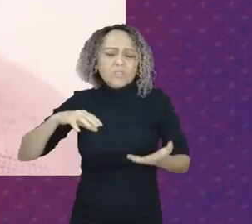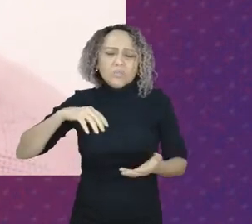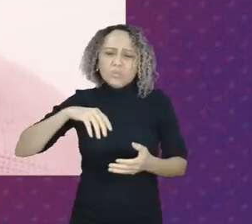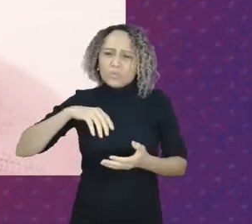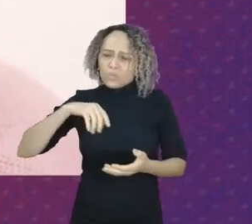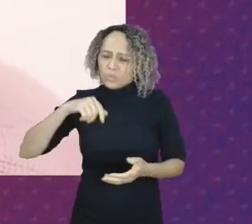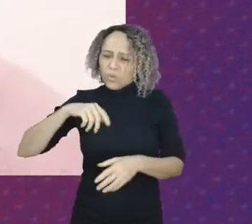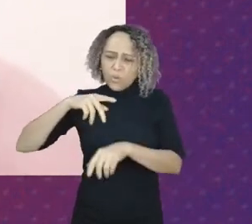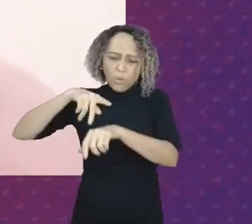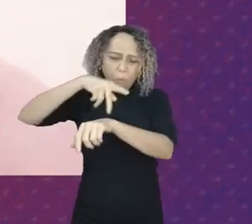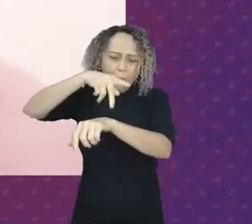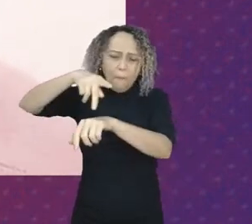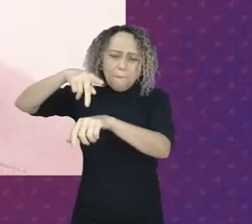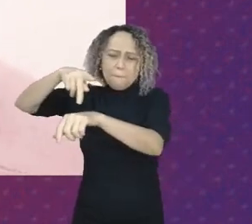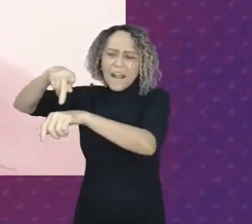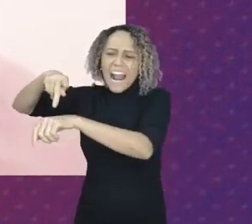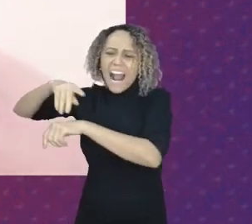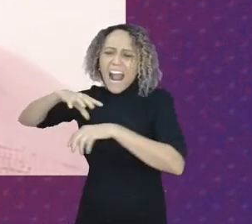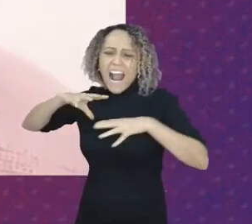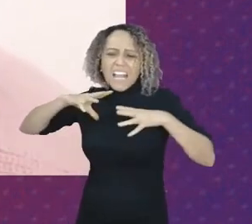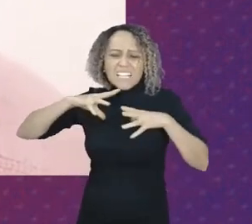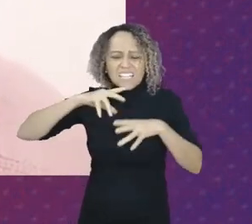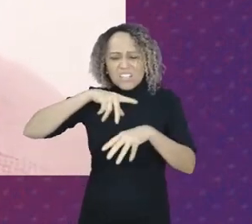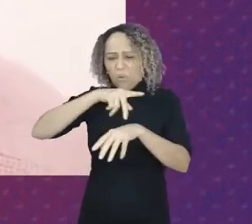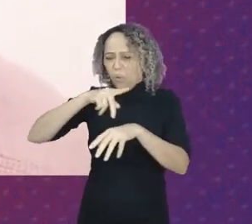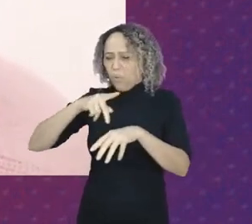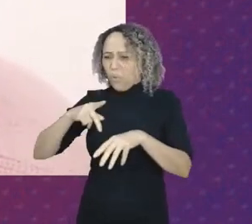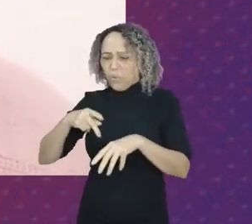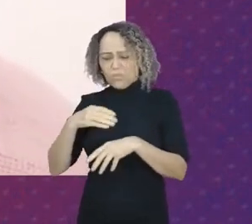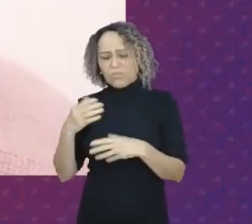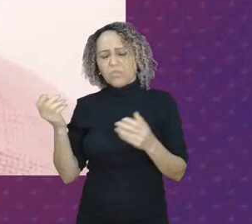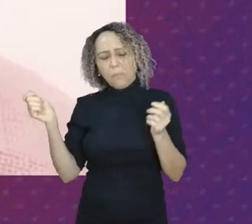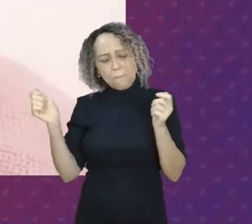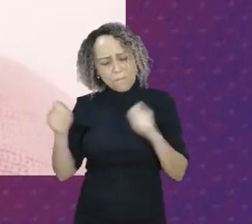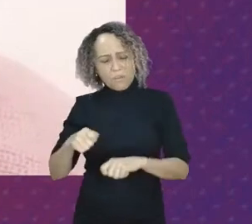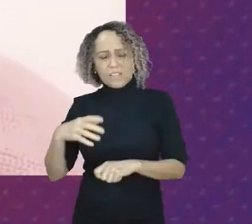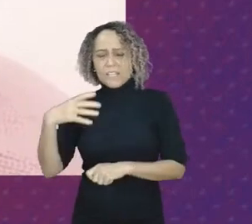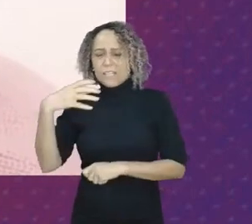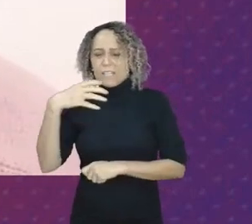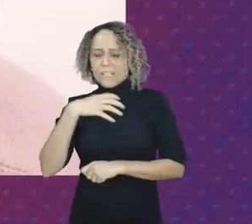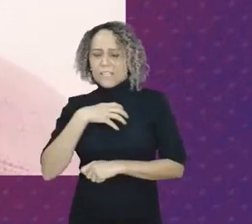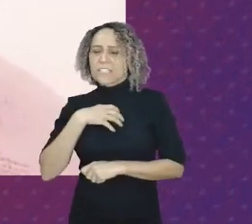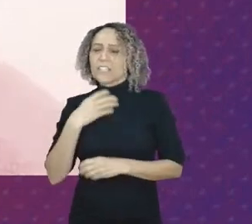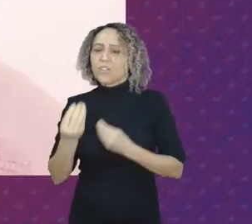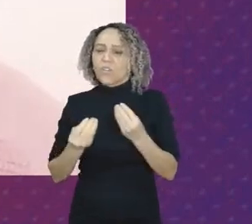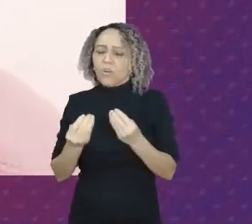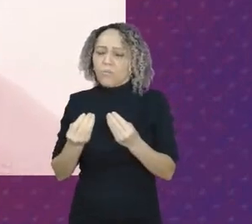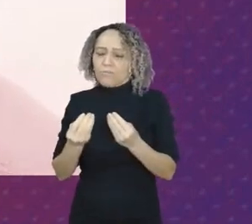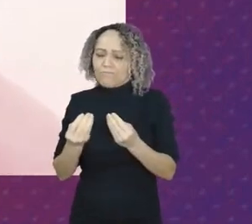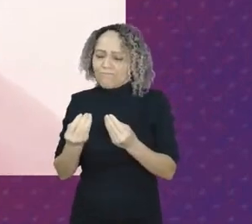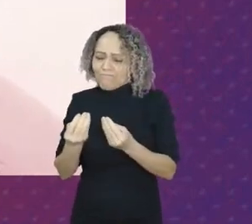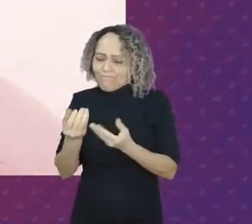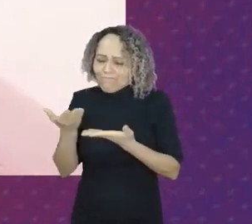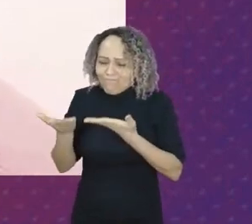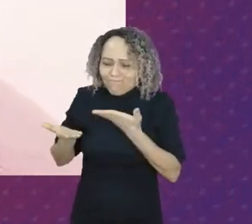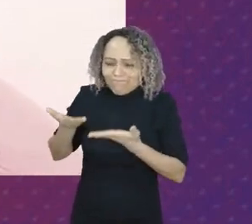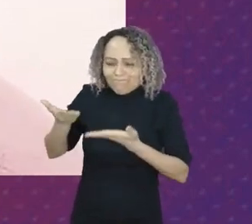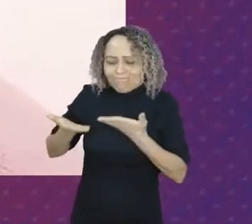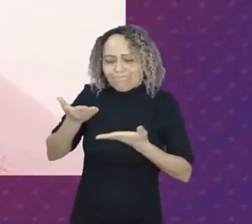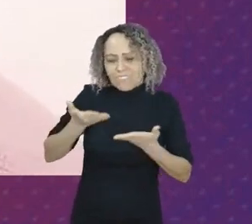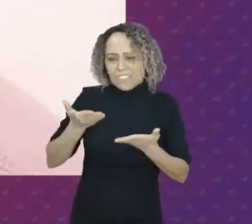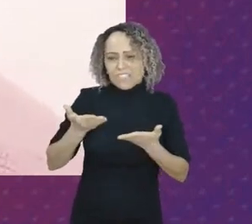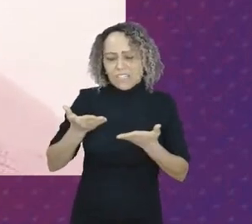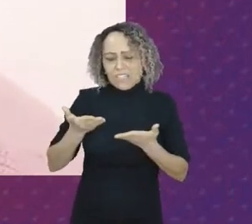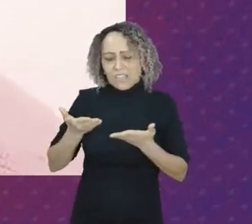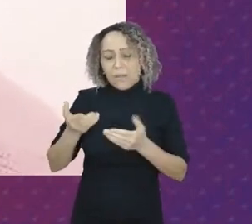possa se sentir reconhecida possa se sentir atendida porque estamos falando do ser mulher primeiramente